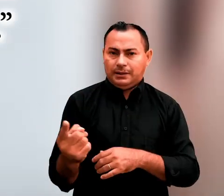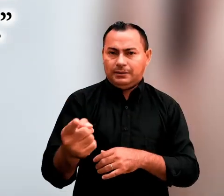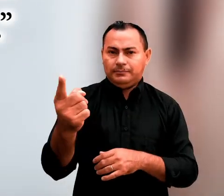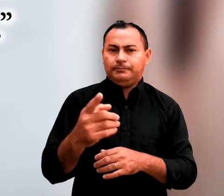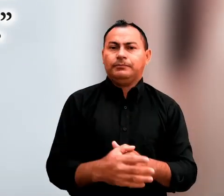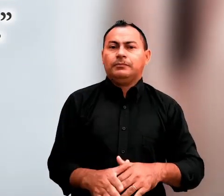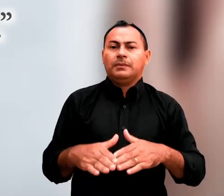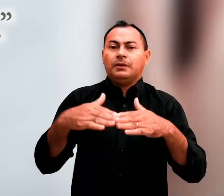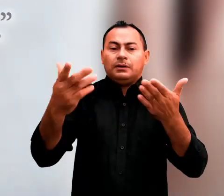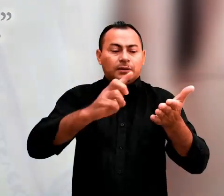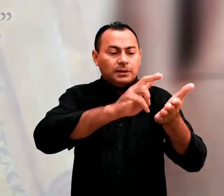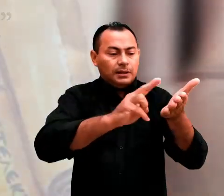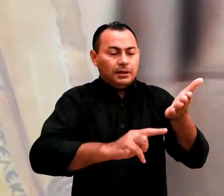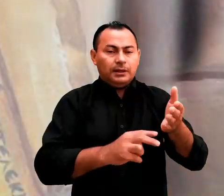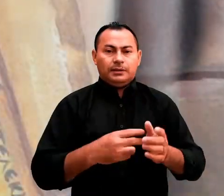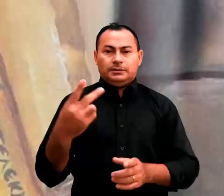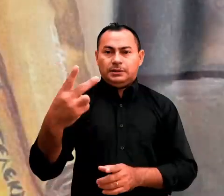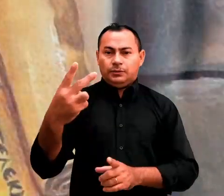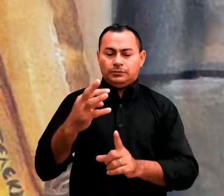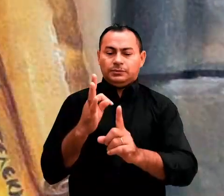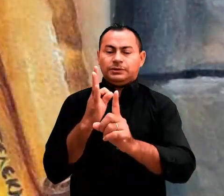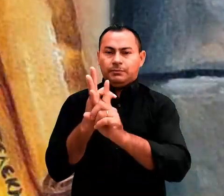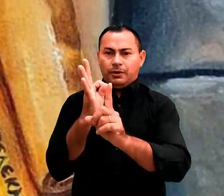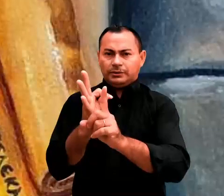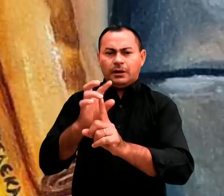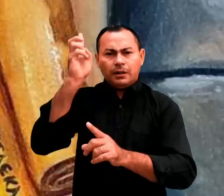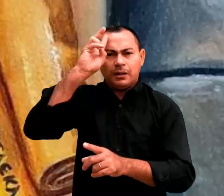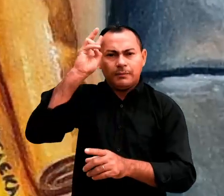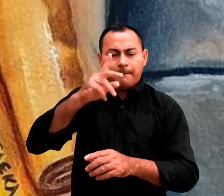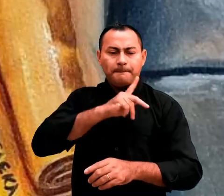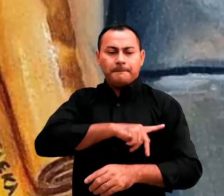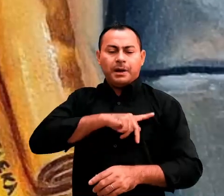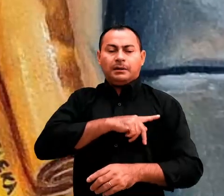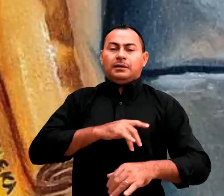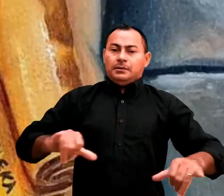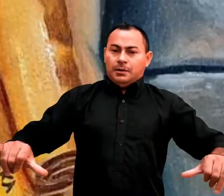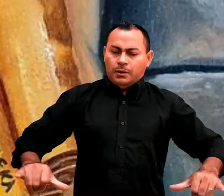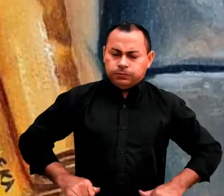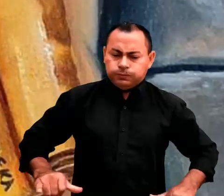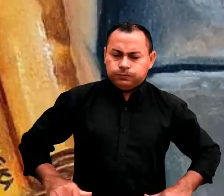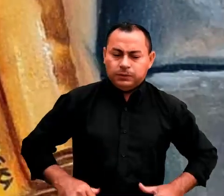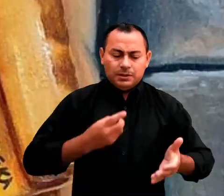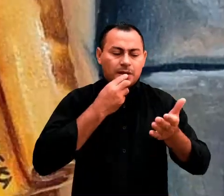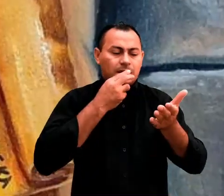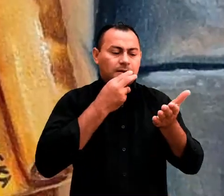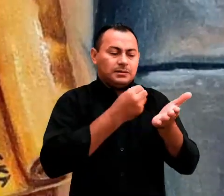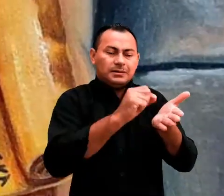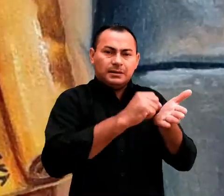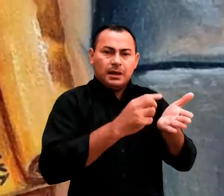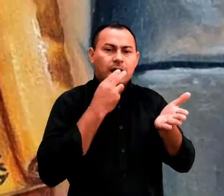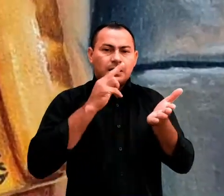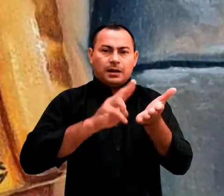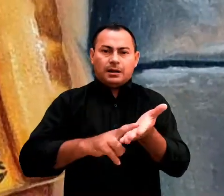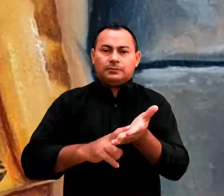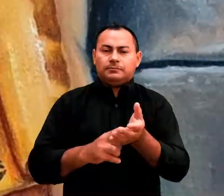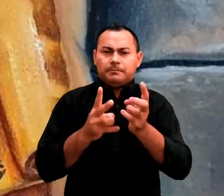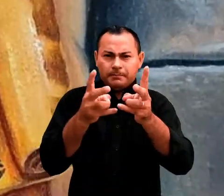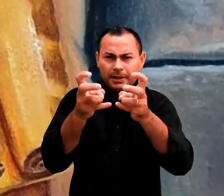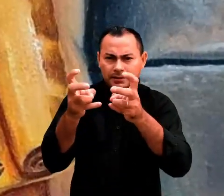Quando você ler 2 Timóteo, lembre-se sempre que Paulo estava sofrendo quando escreveu esta carta.